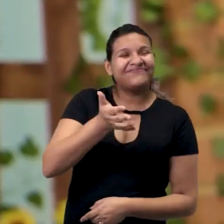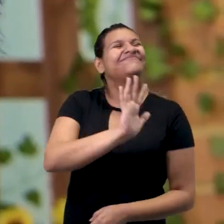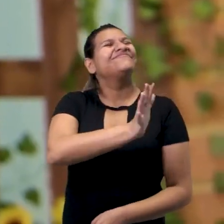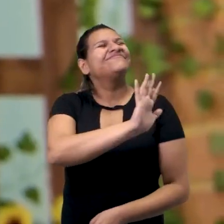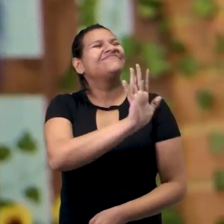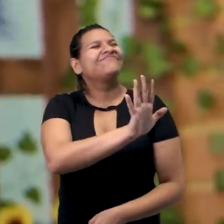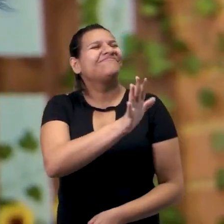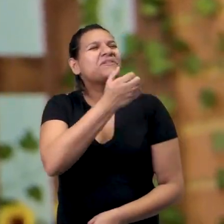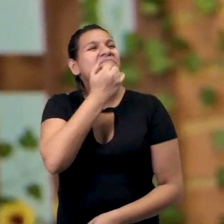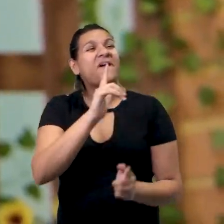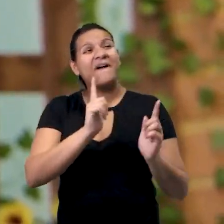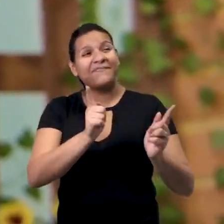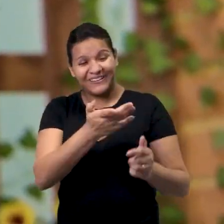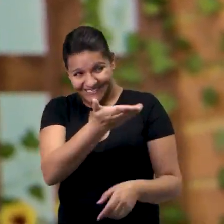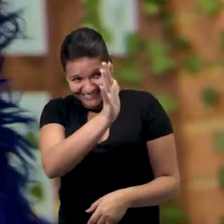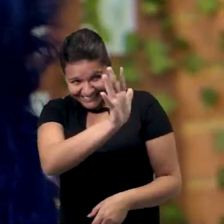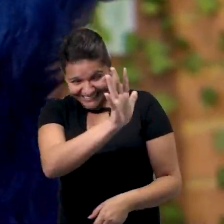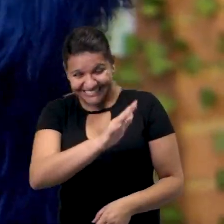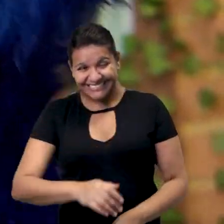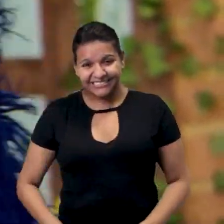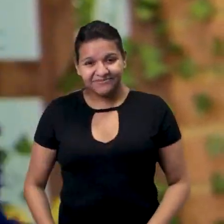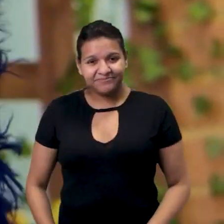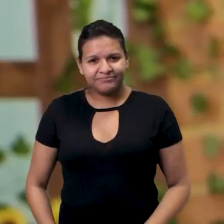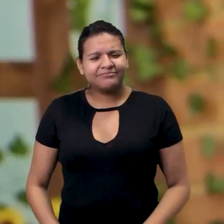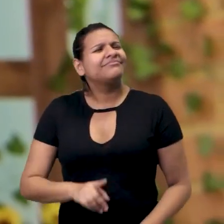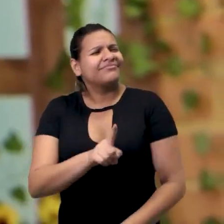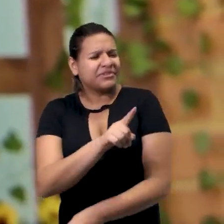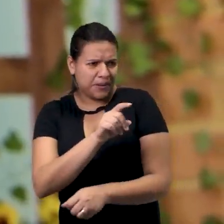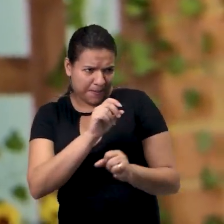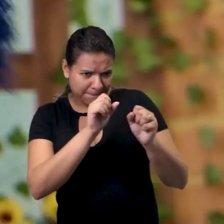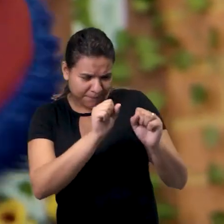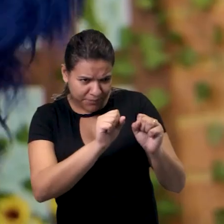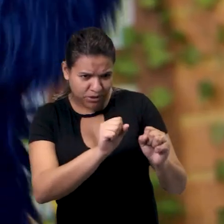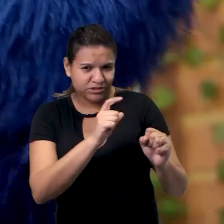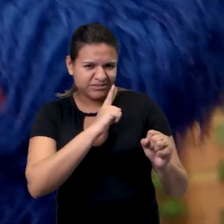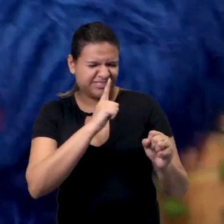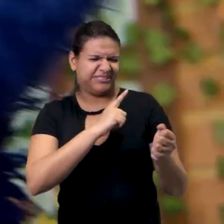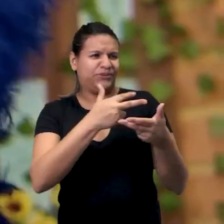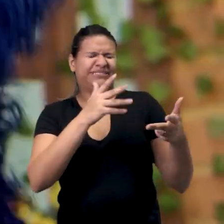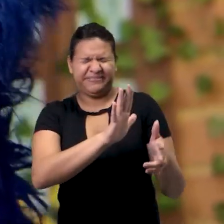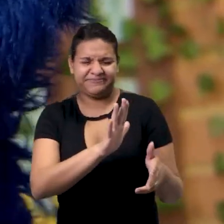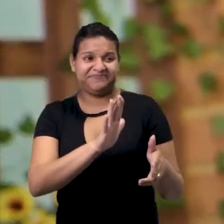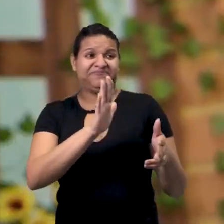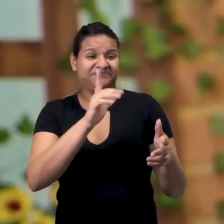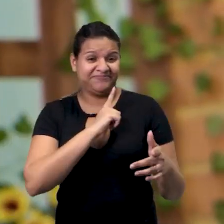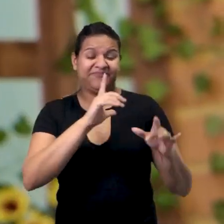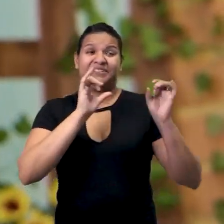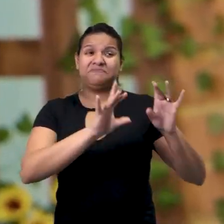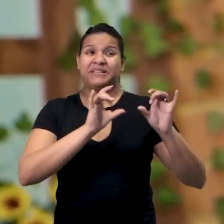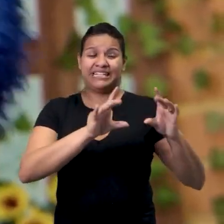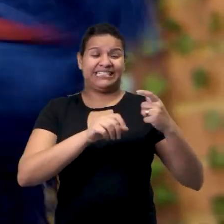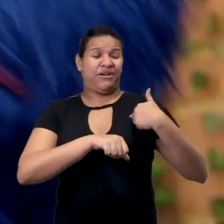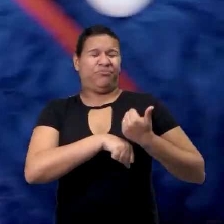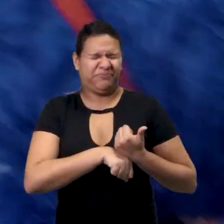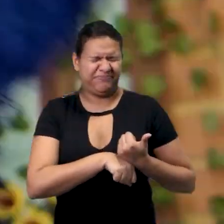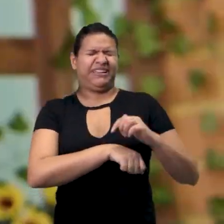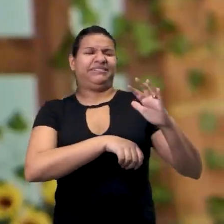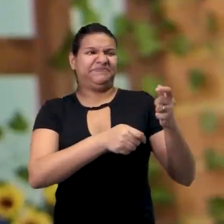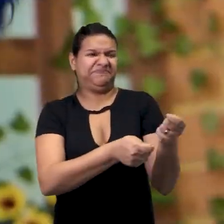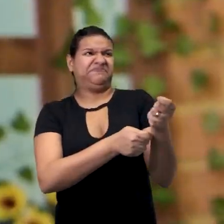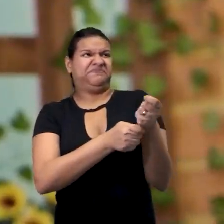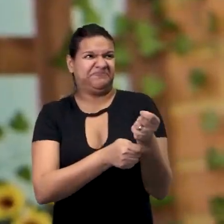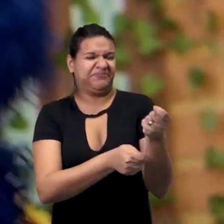Ha! Tchau! E boa aventura! Contem sempre com o grande especialista em